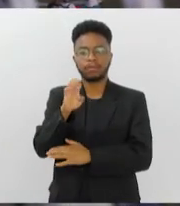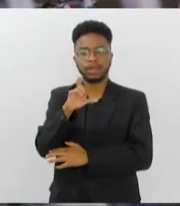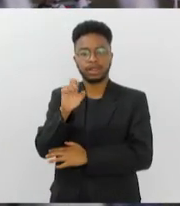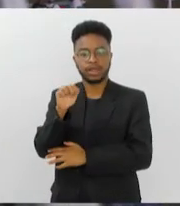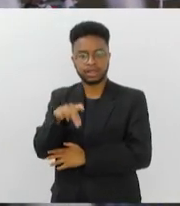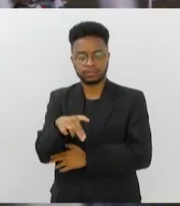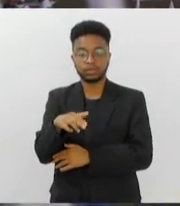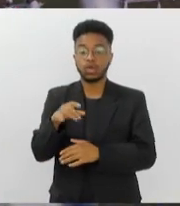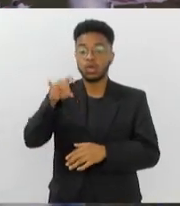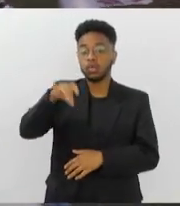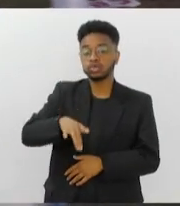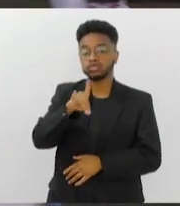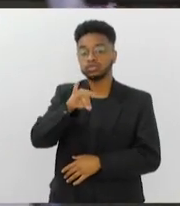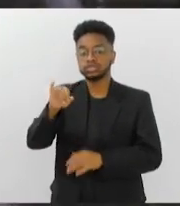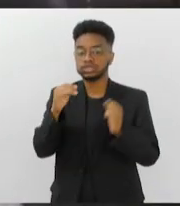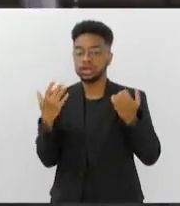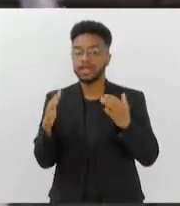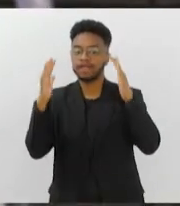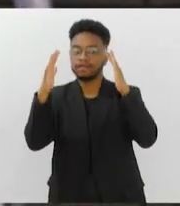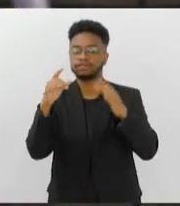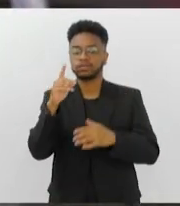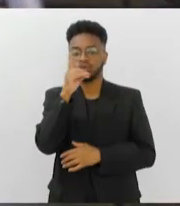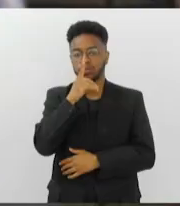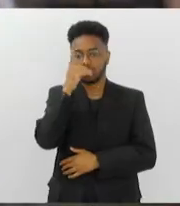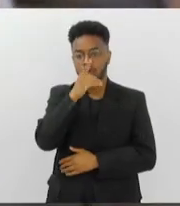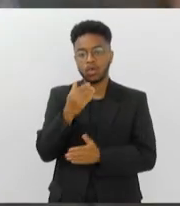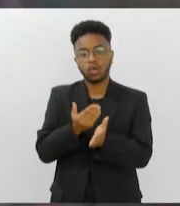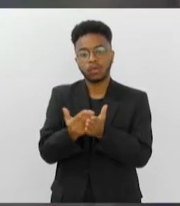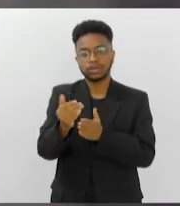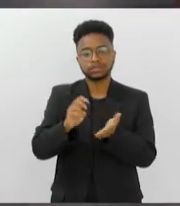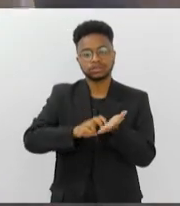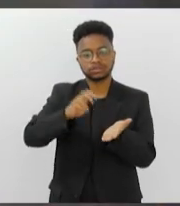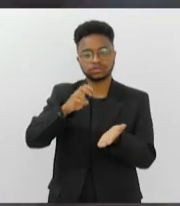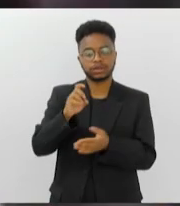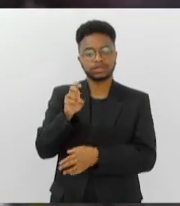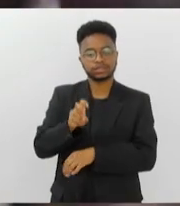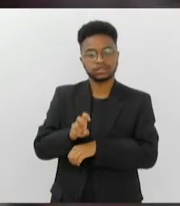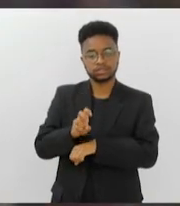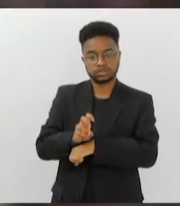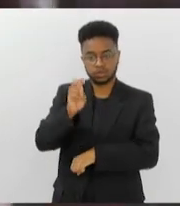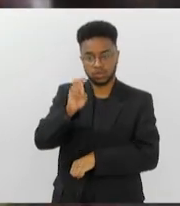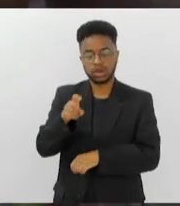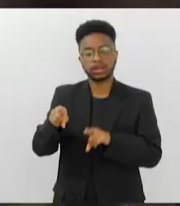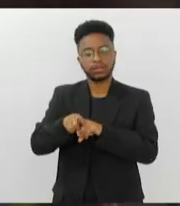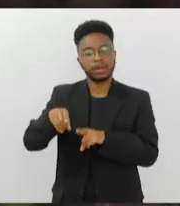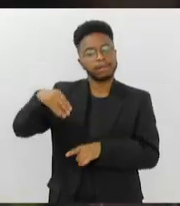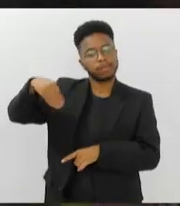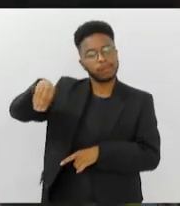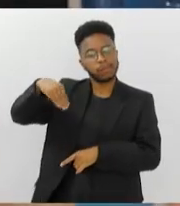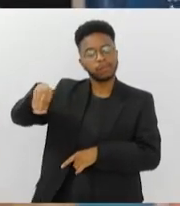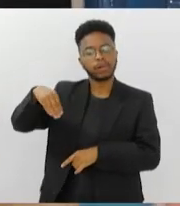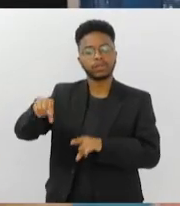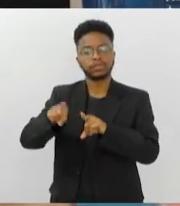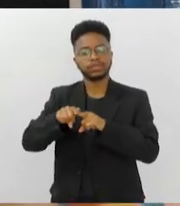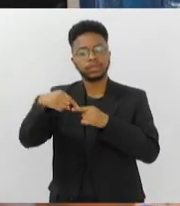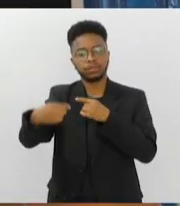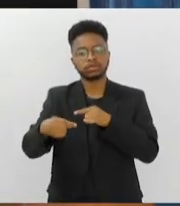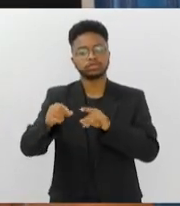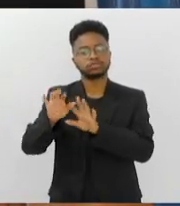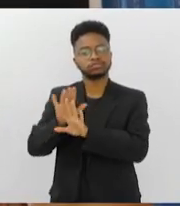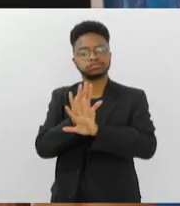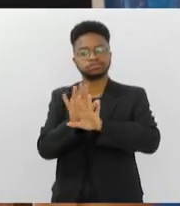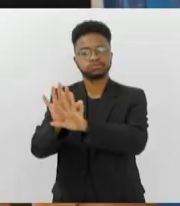das comemorações, neste domingo, começa com alvorada às 5 da manhã, com repique de sinos e se encerra com procissão e